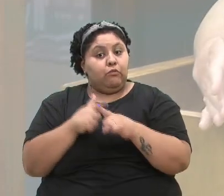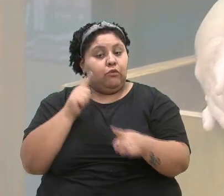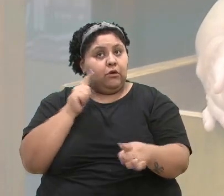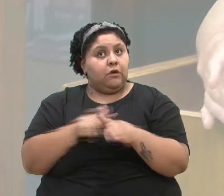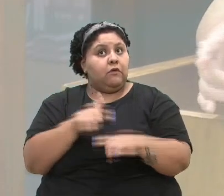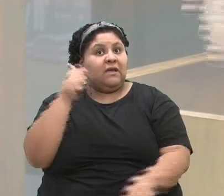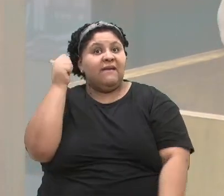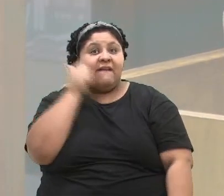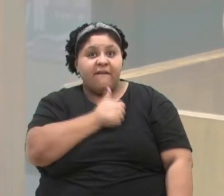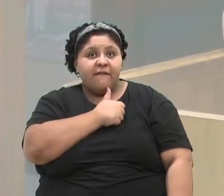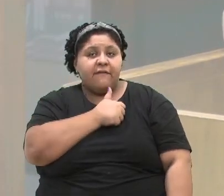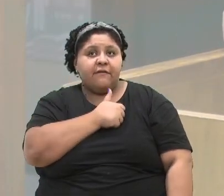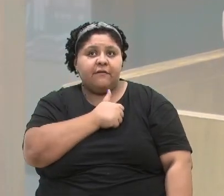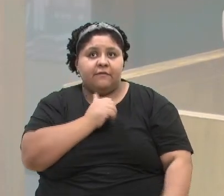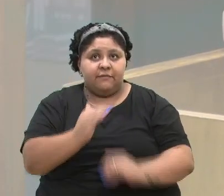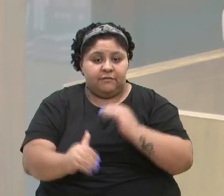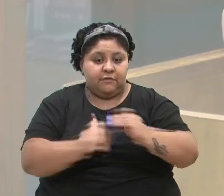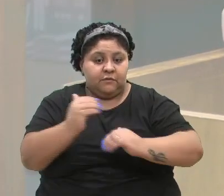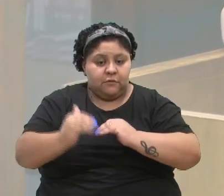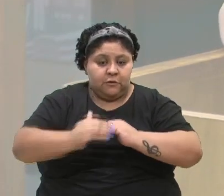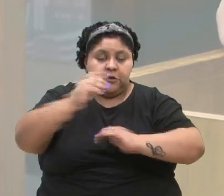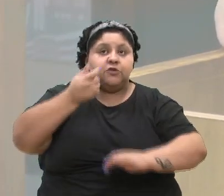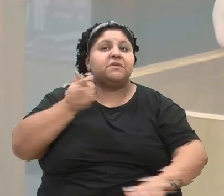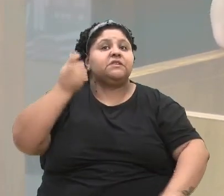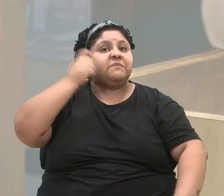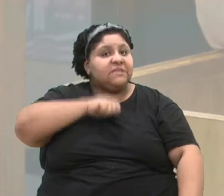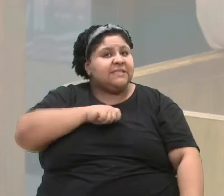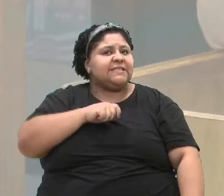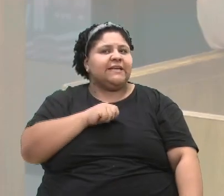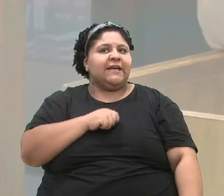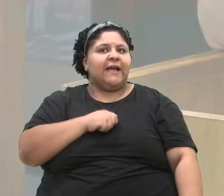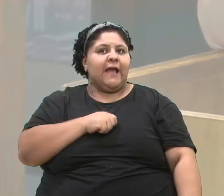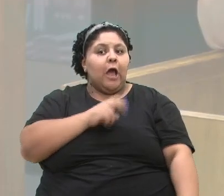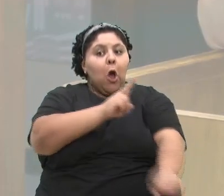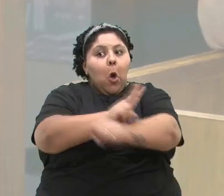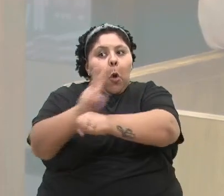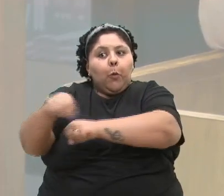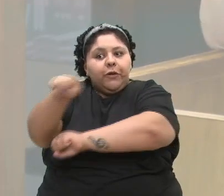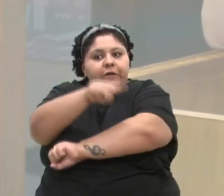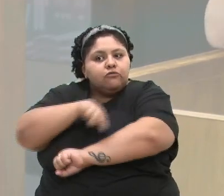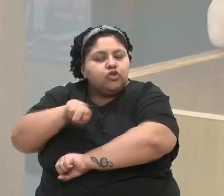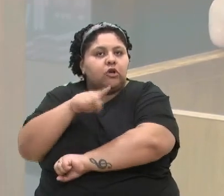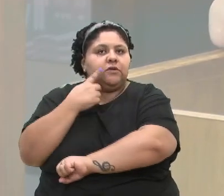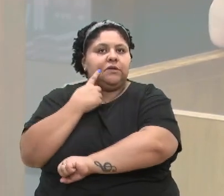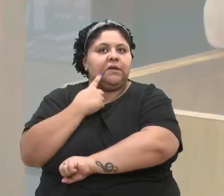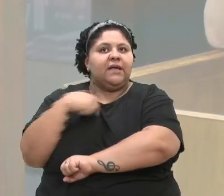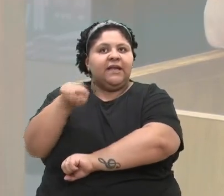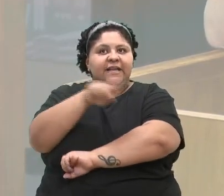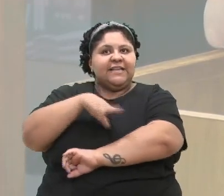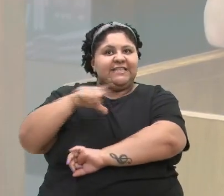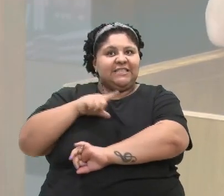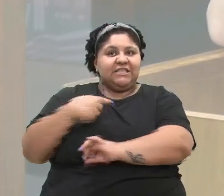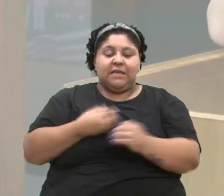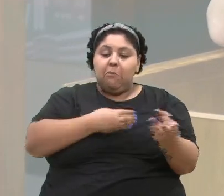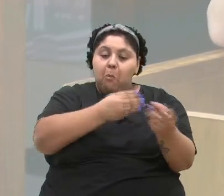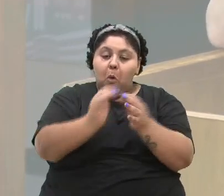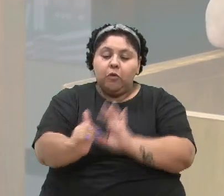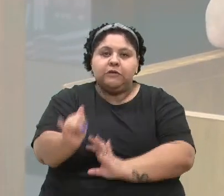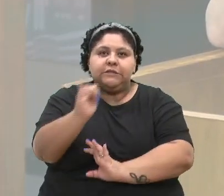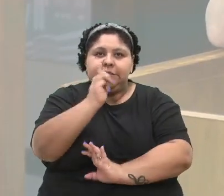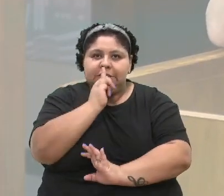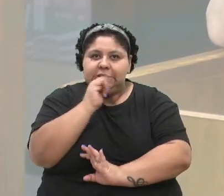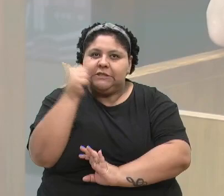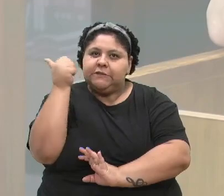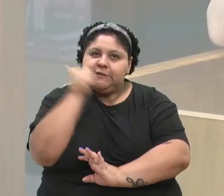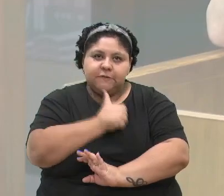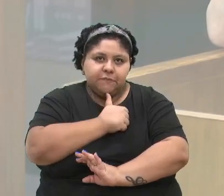e são elas. Que quando a gente mais precisa, cuidam da gente. A gente tem inúmeros exemplos das